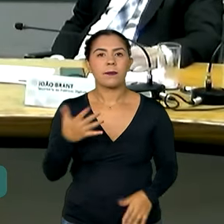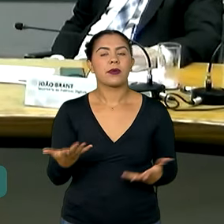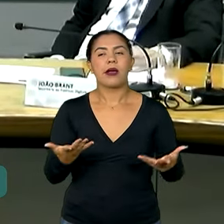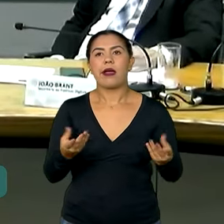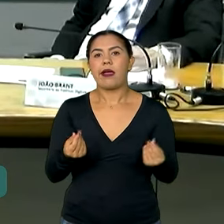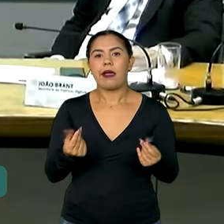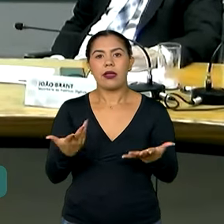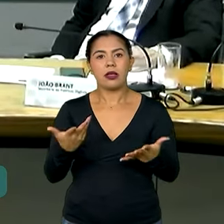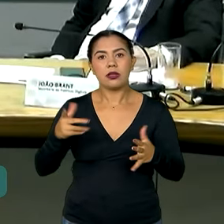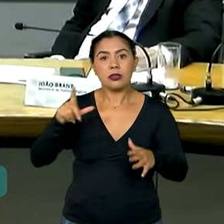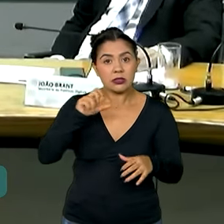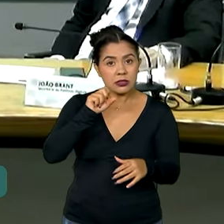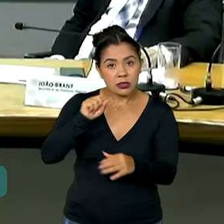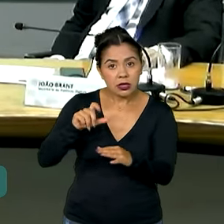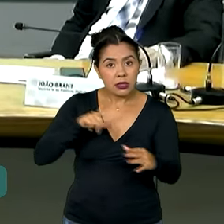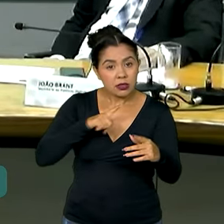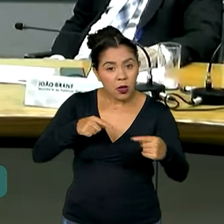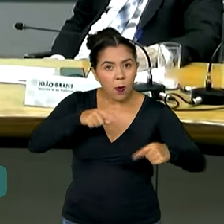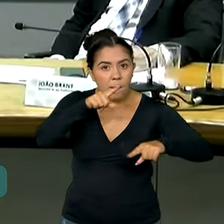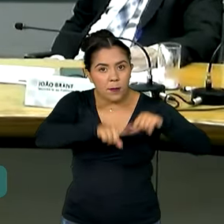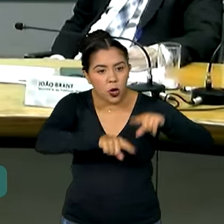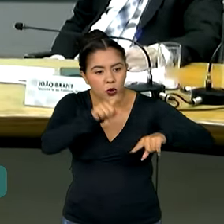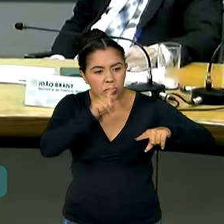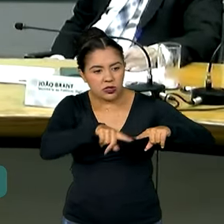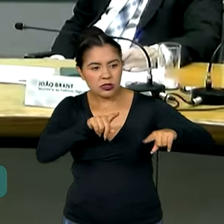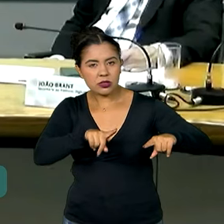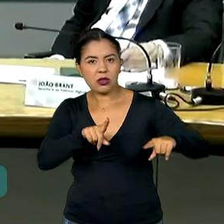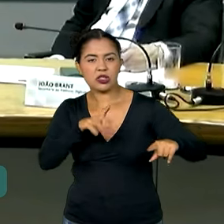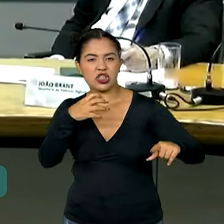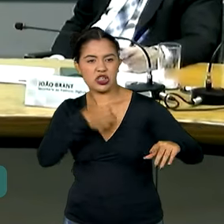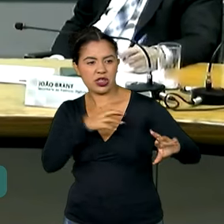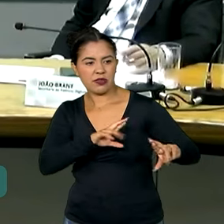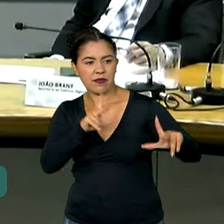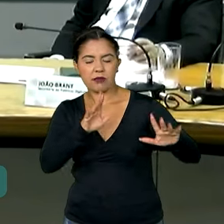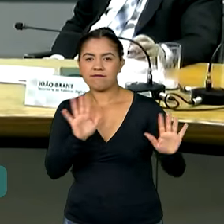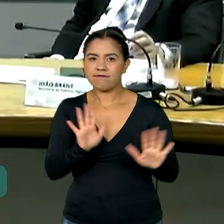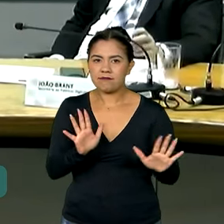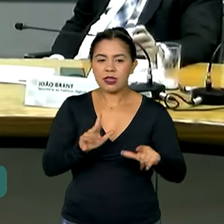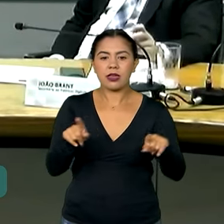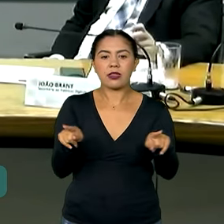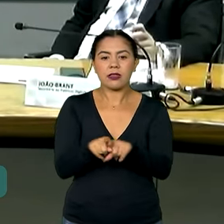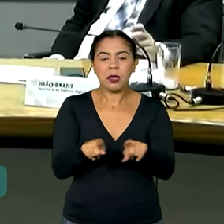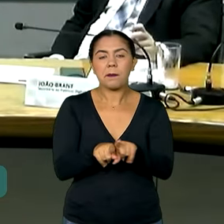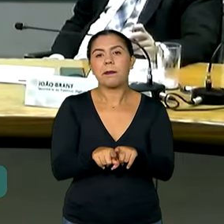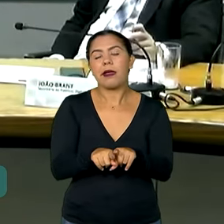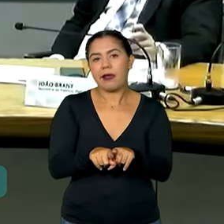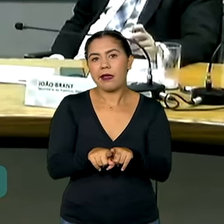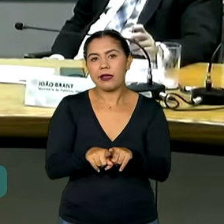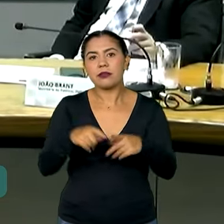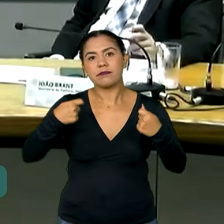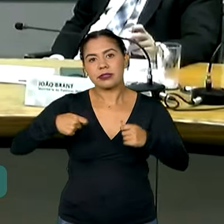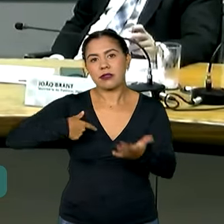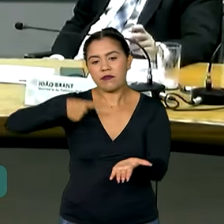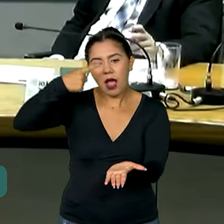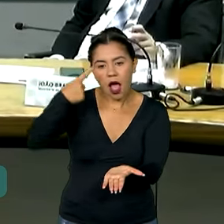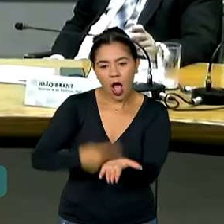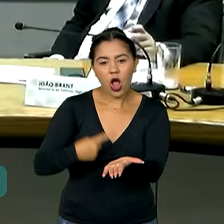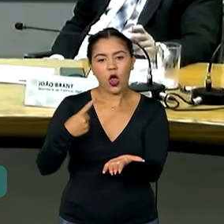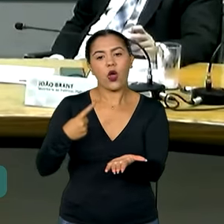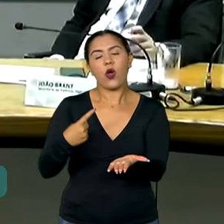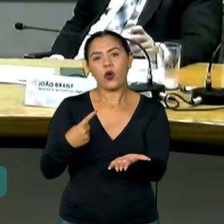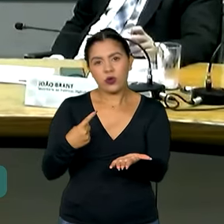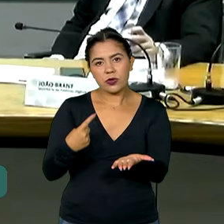de não tratar os seus produtos de forma diferente, obrigação de não fazer acordos de exclusividade,